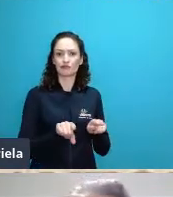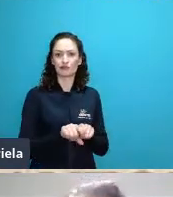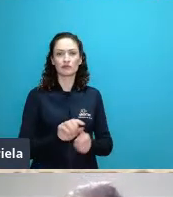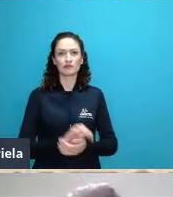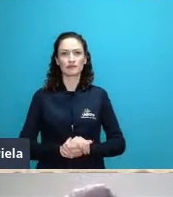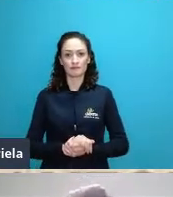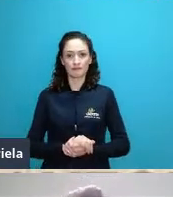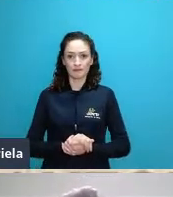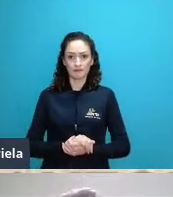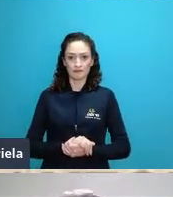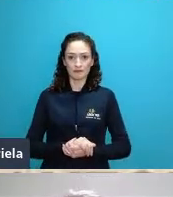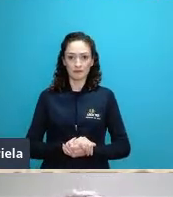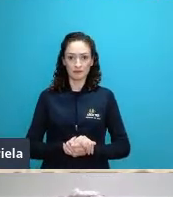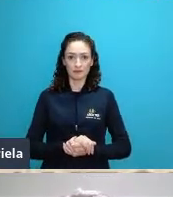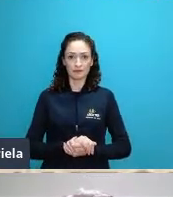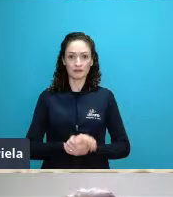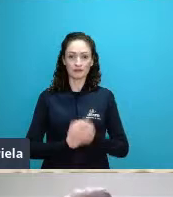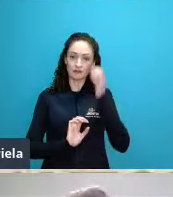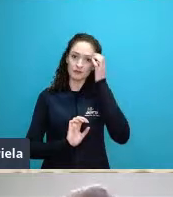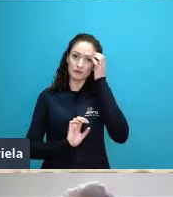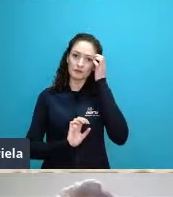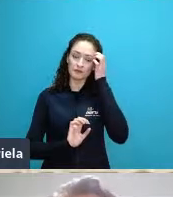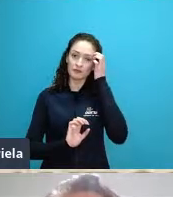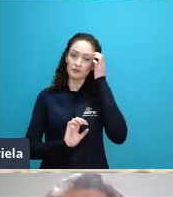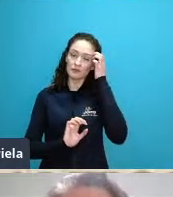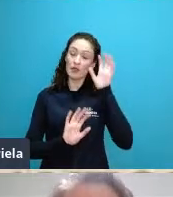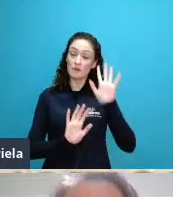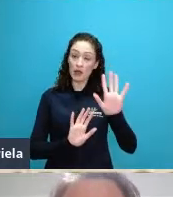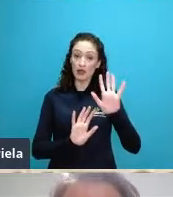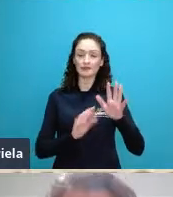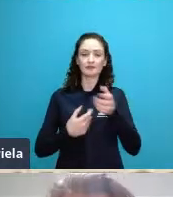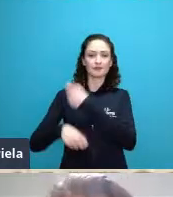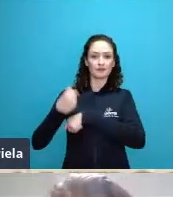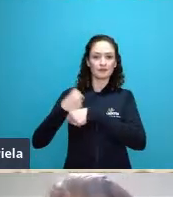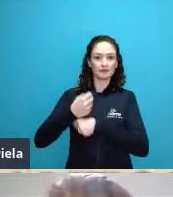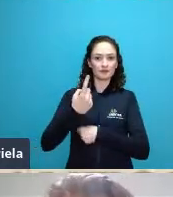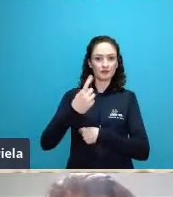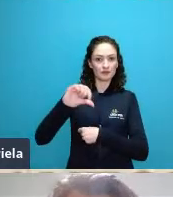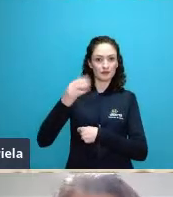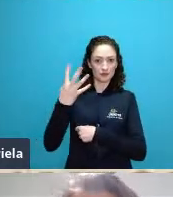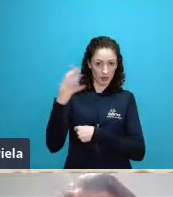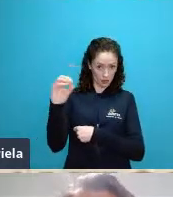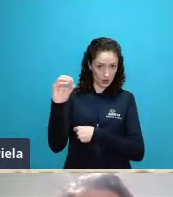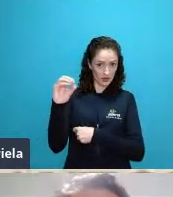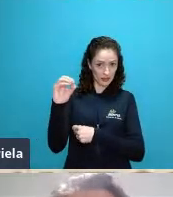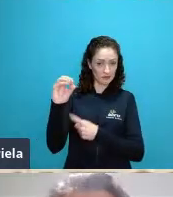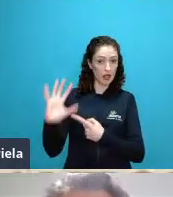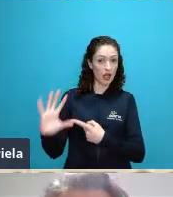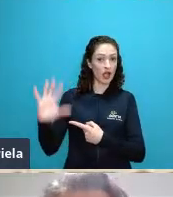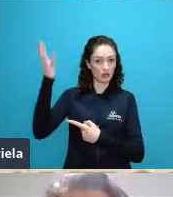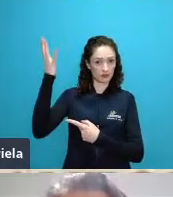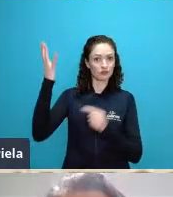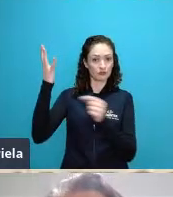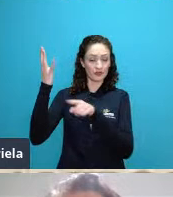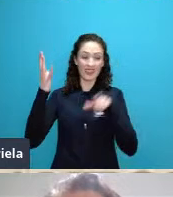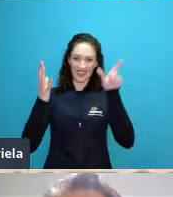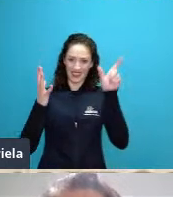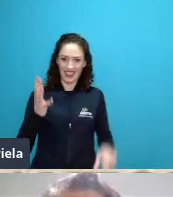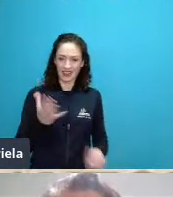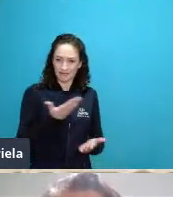Mas aí aconteceu algo na década de 40 que mudou muito a vida dele como pesquisador